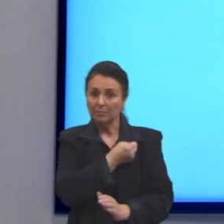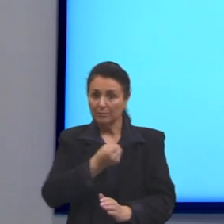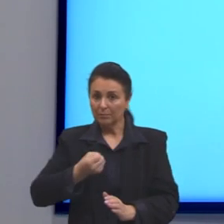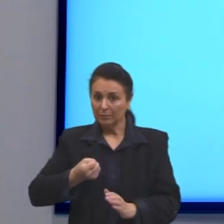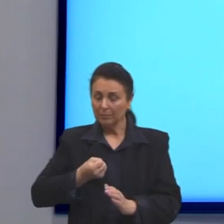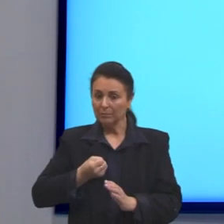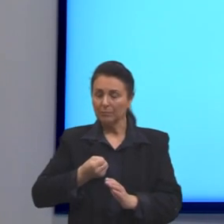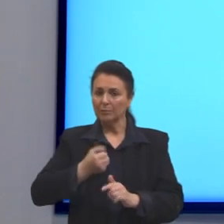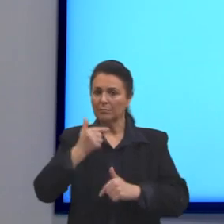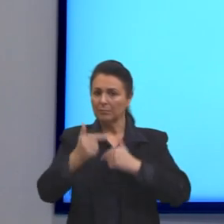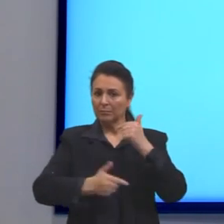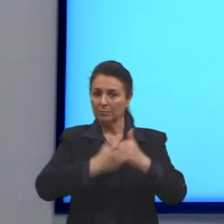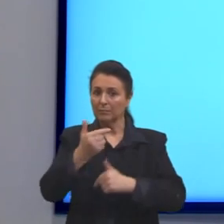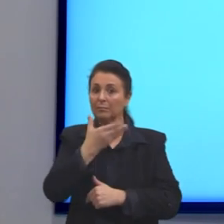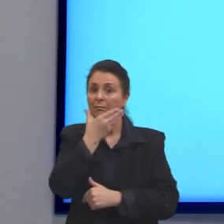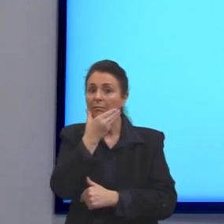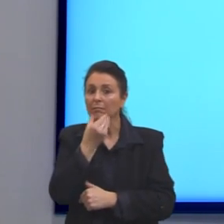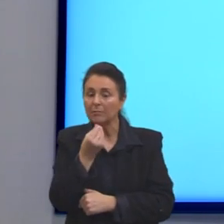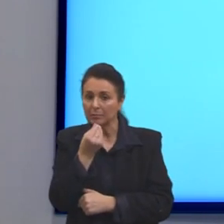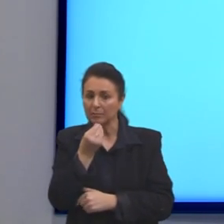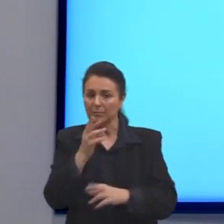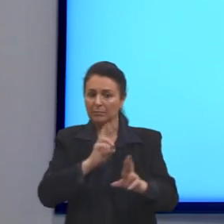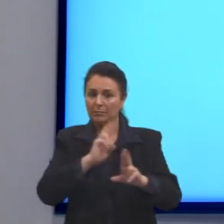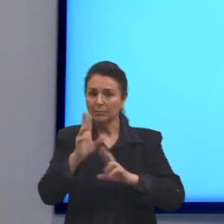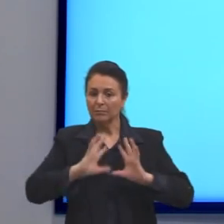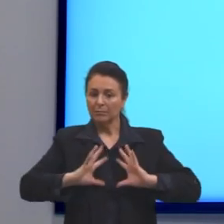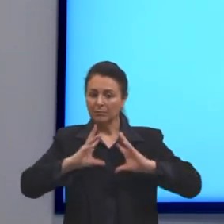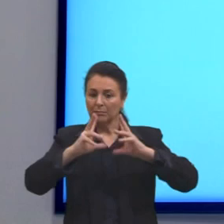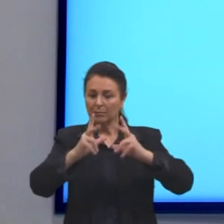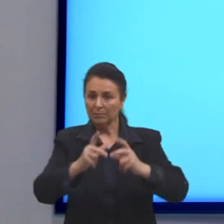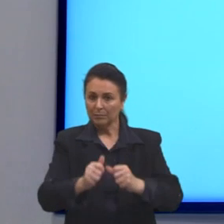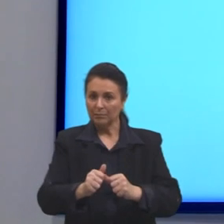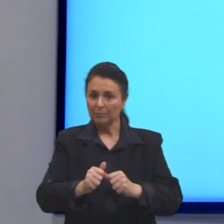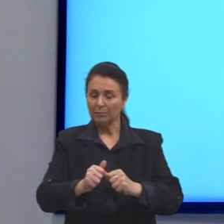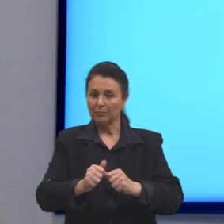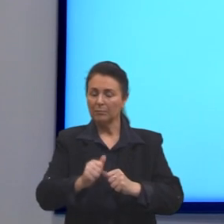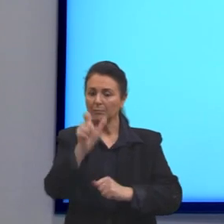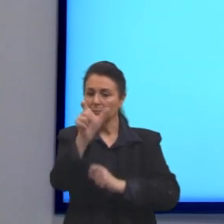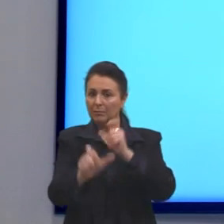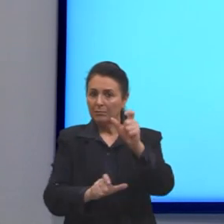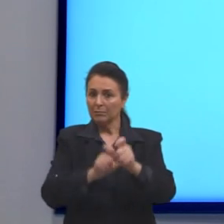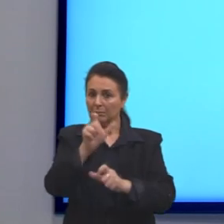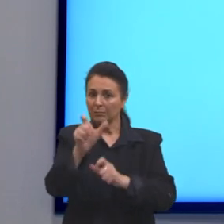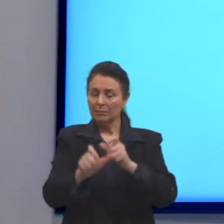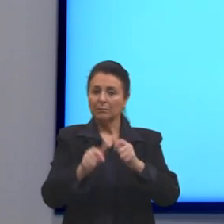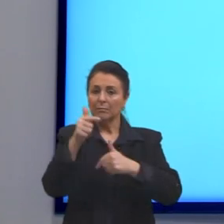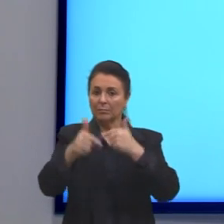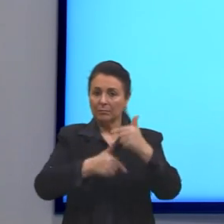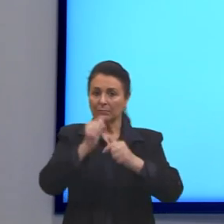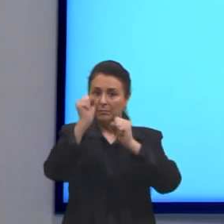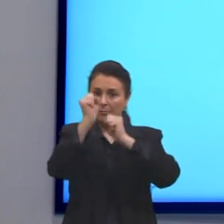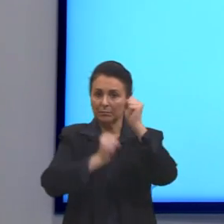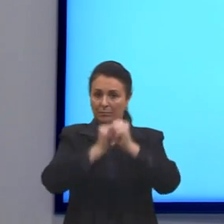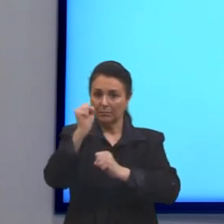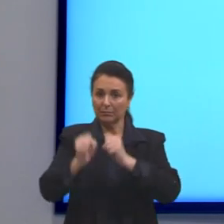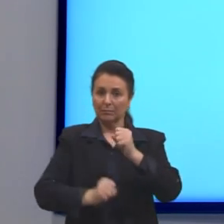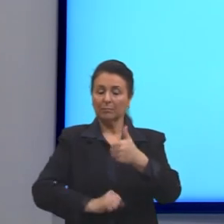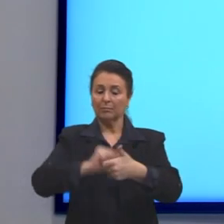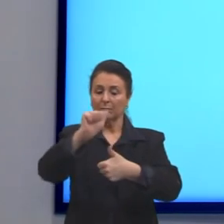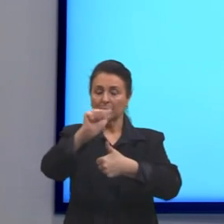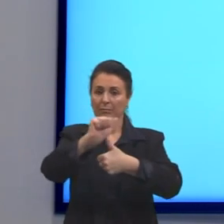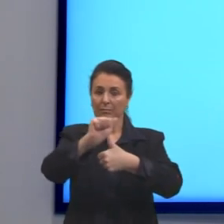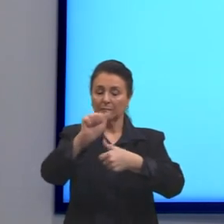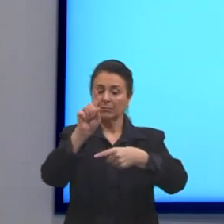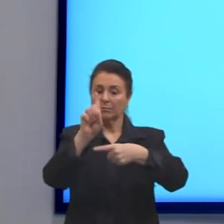funcionários homens em relação ao total de funcionários dessa empresa é alternativa A, 1